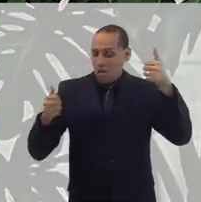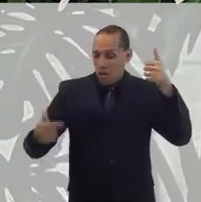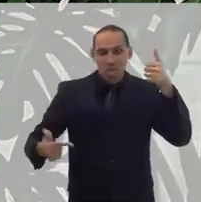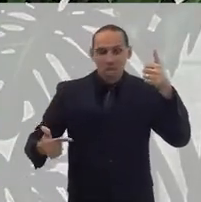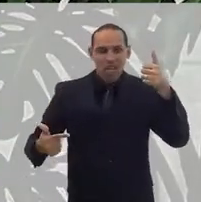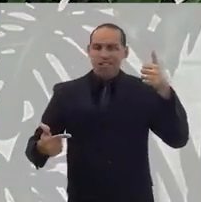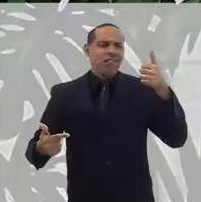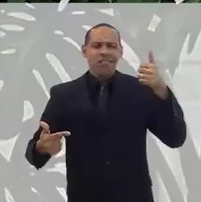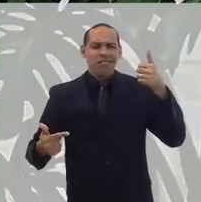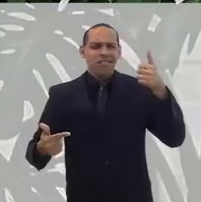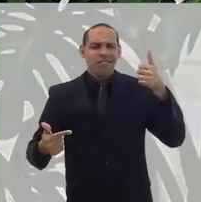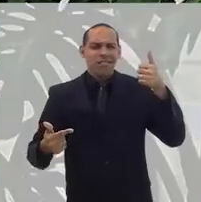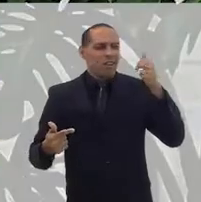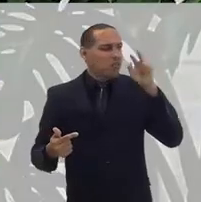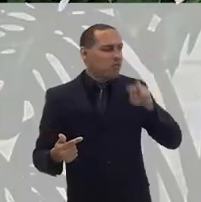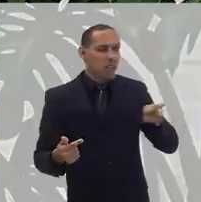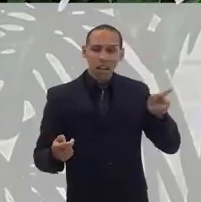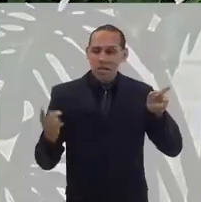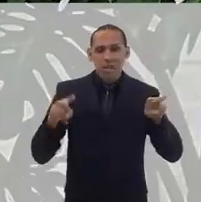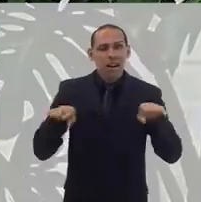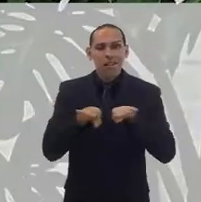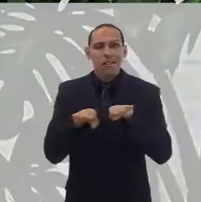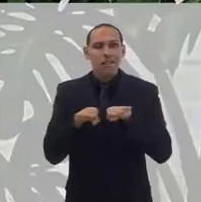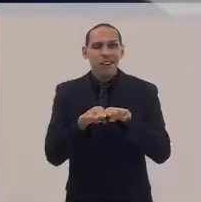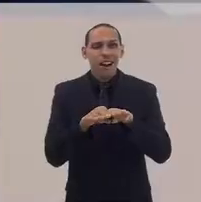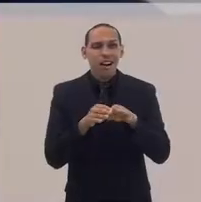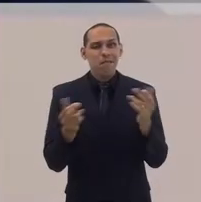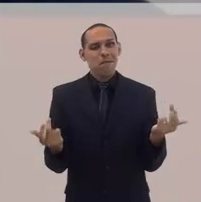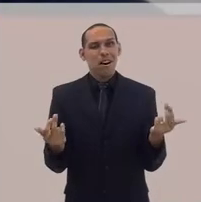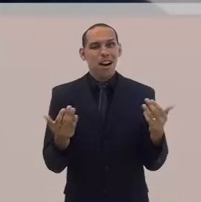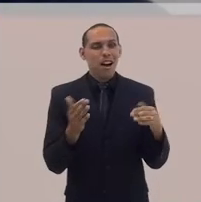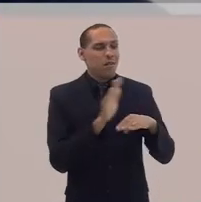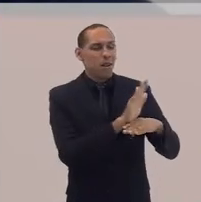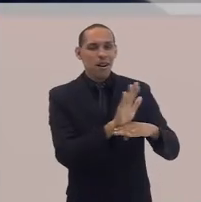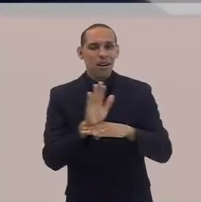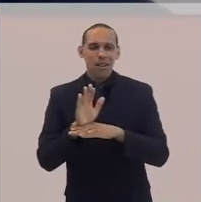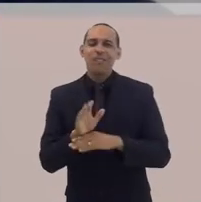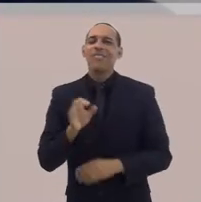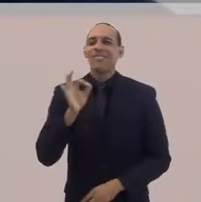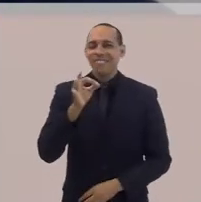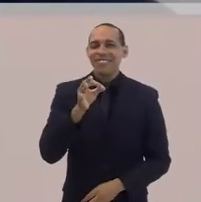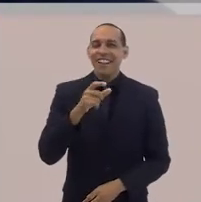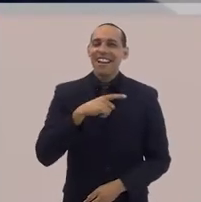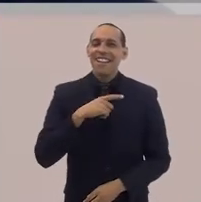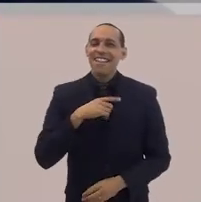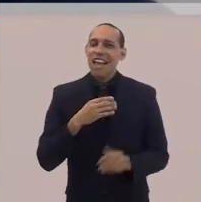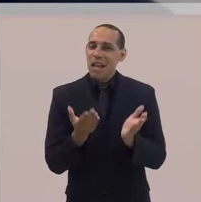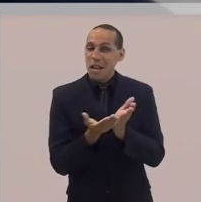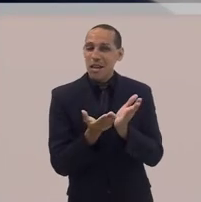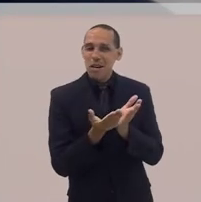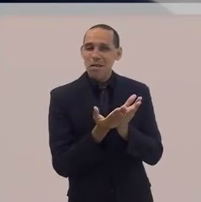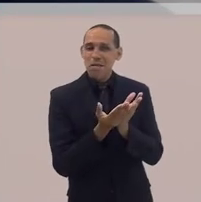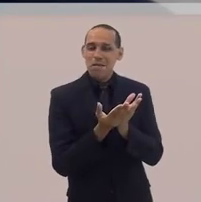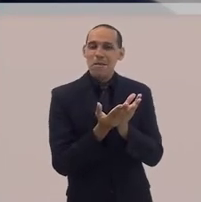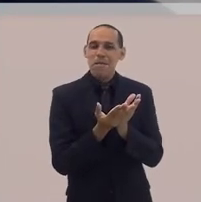sempre por aquele que precisa mais. Exatamente. Tem um texto do Evangelho, Natália.